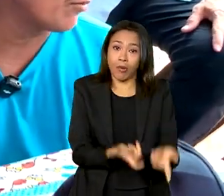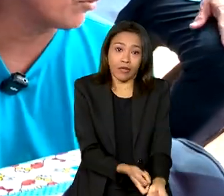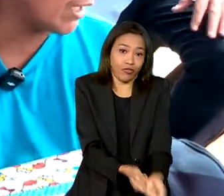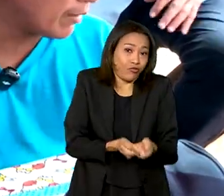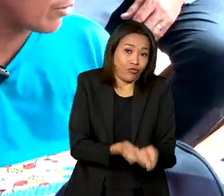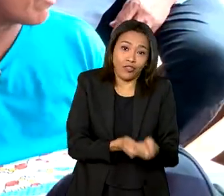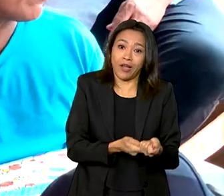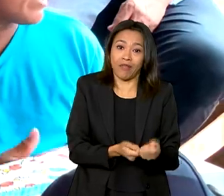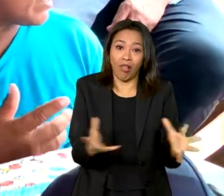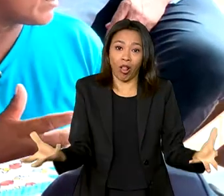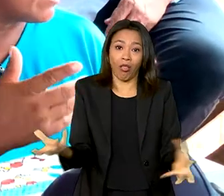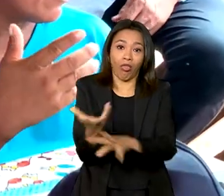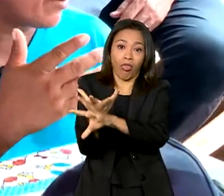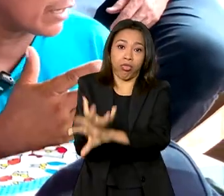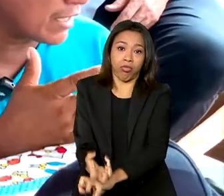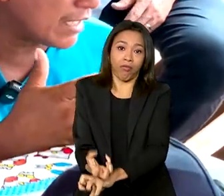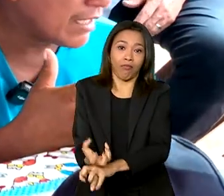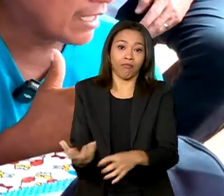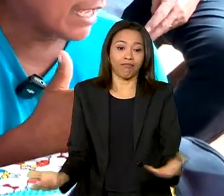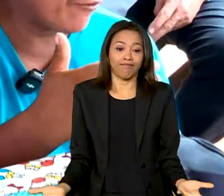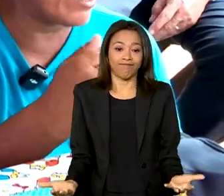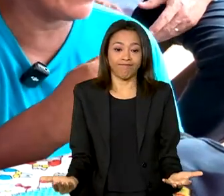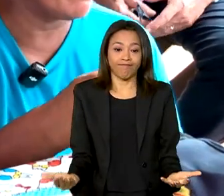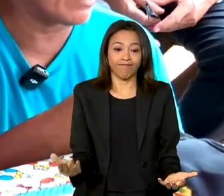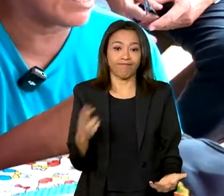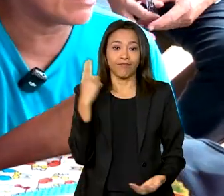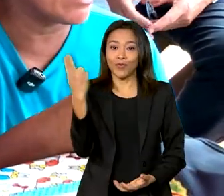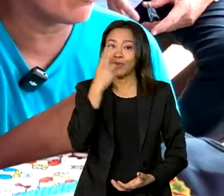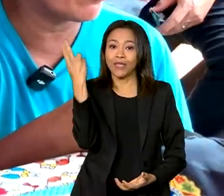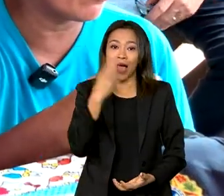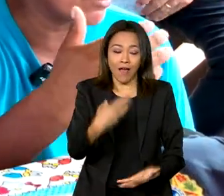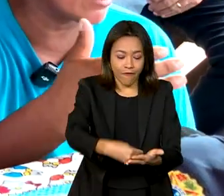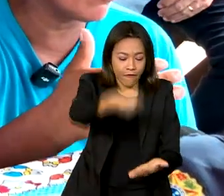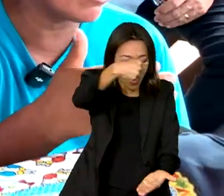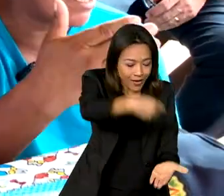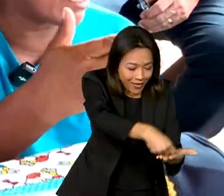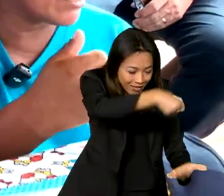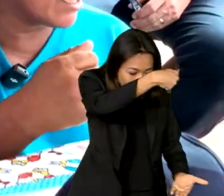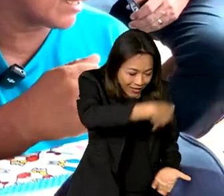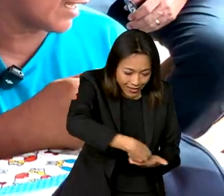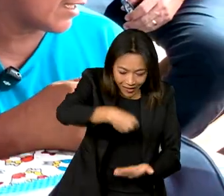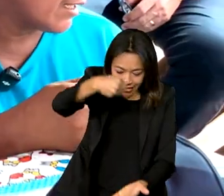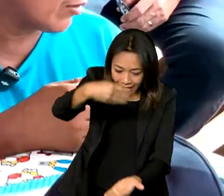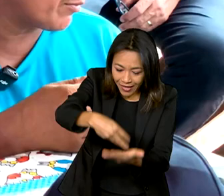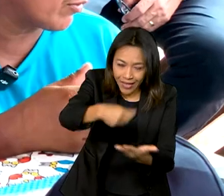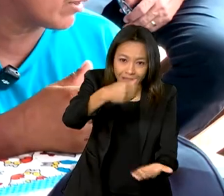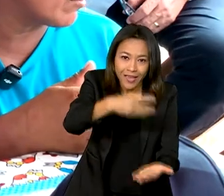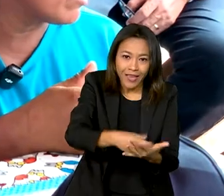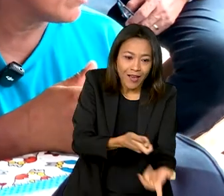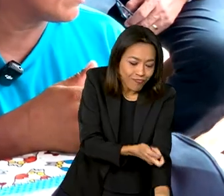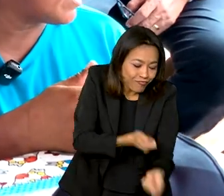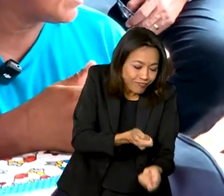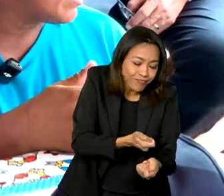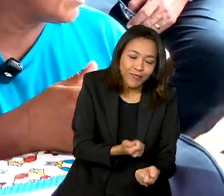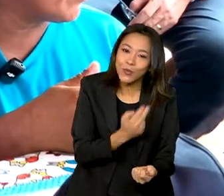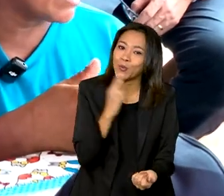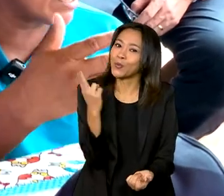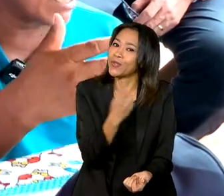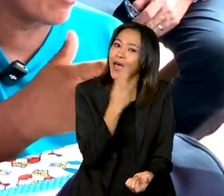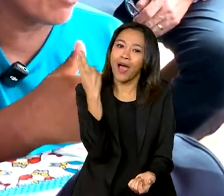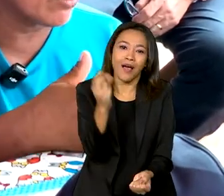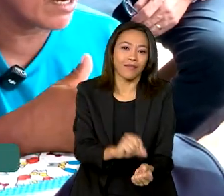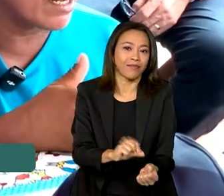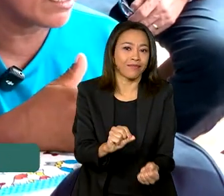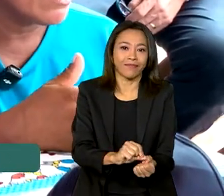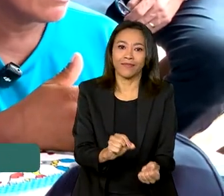podemos mais fazer a farinha mais que a nossa produção tirar e retirar de lá. Nossa produção de